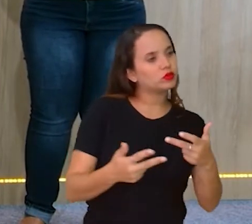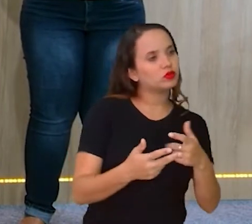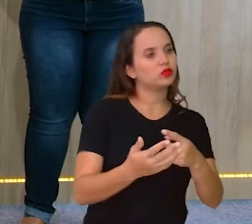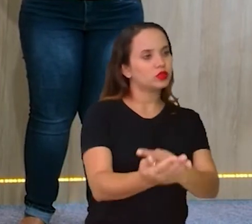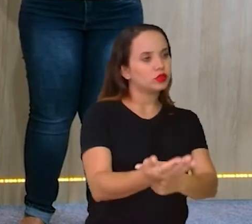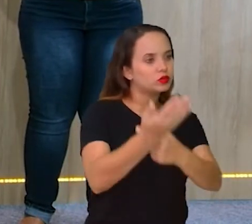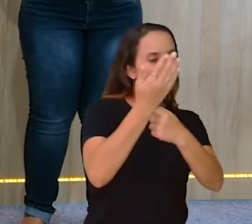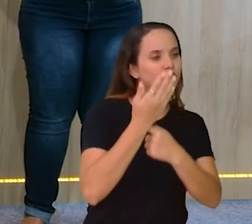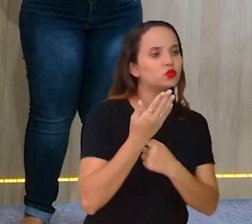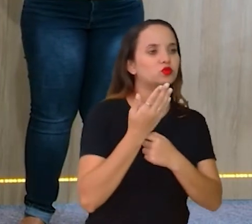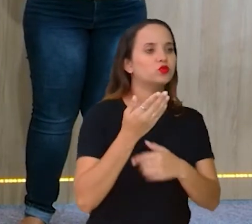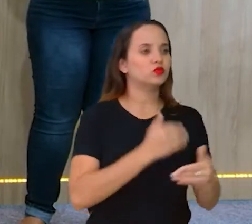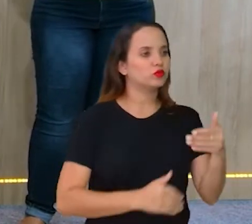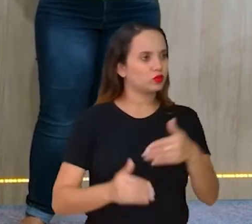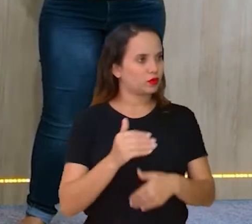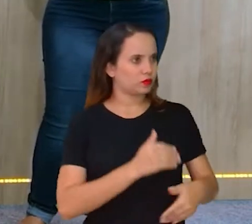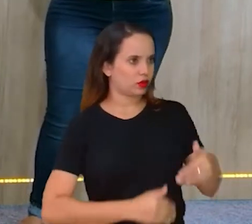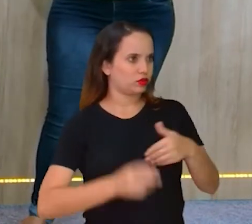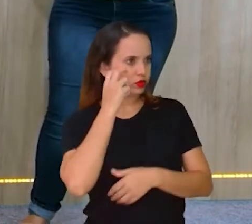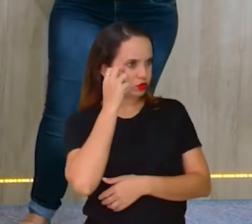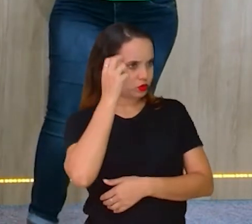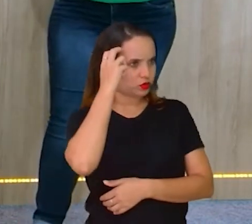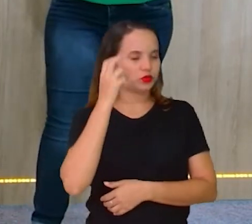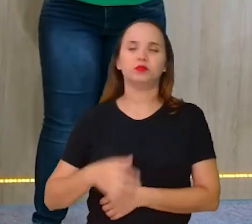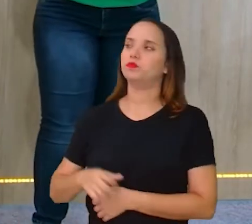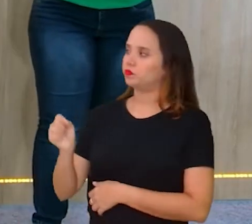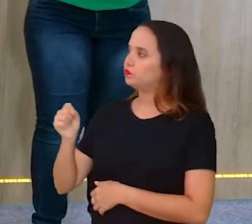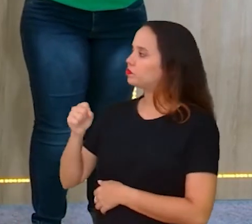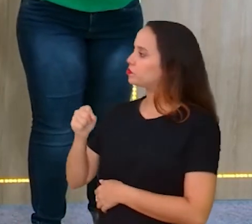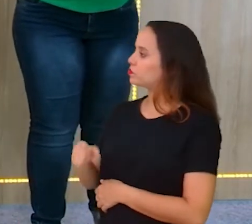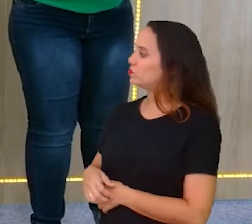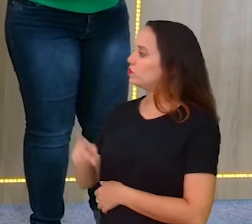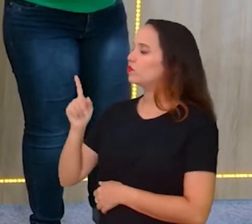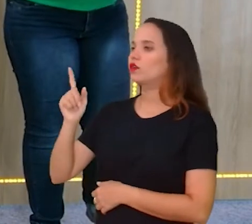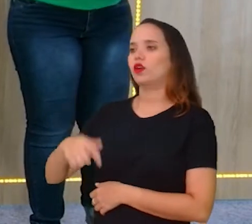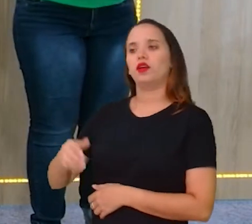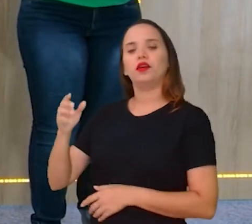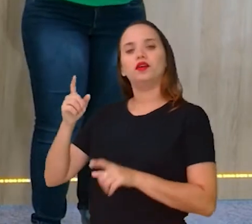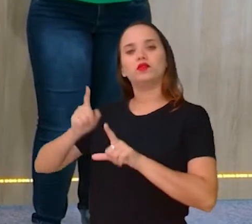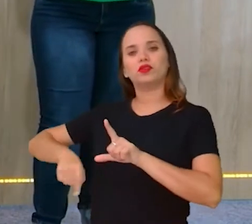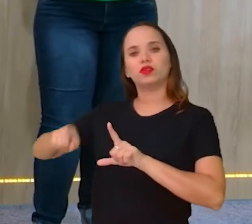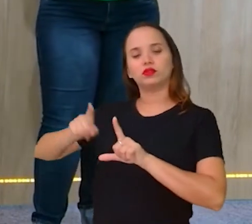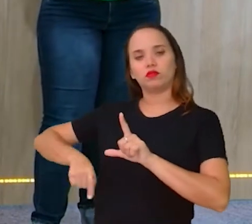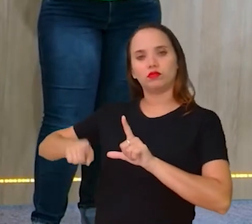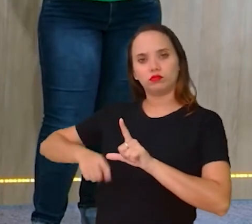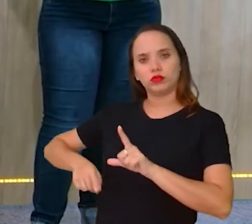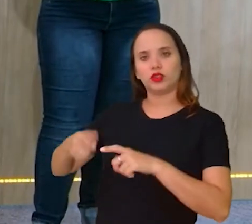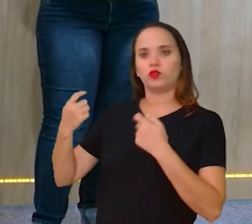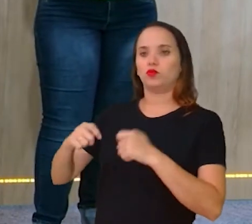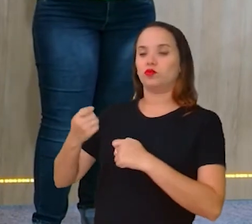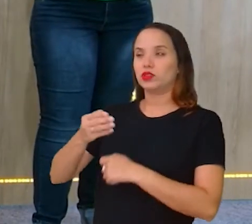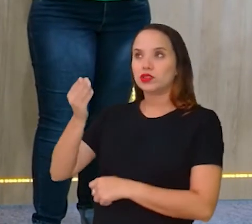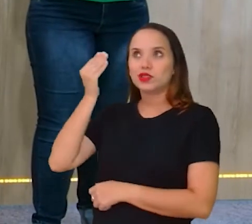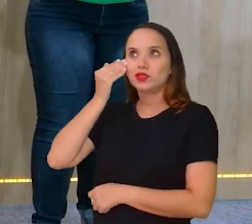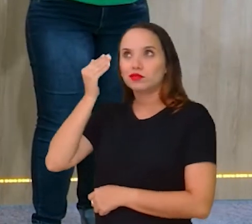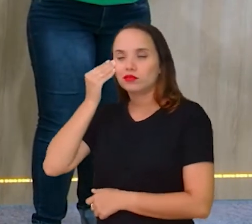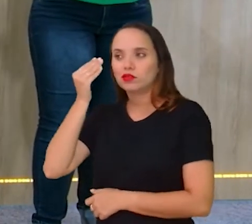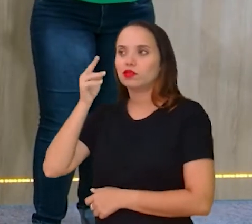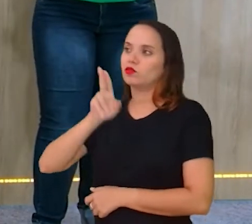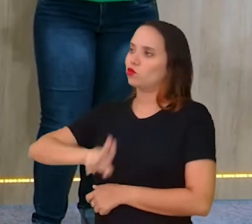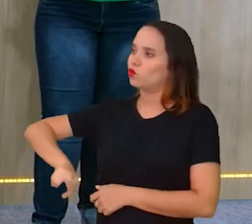a gente fazer parte dessa cultura digital. Exatamente, é o letramento, né? A gente tem que saber utilizar tudo que está aí